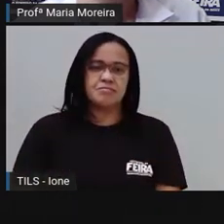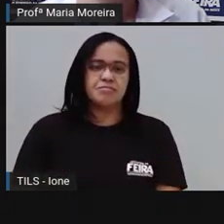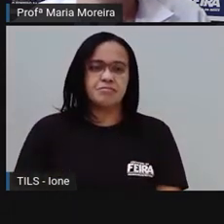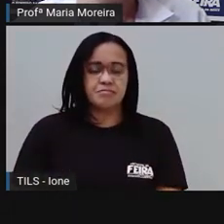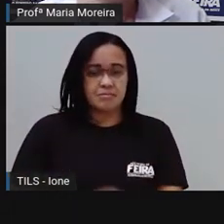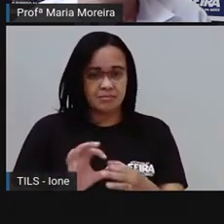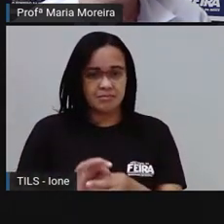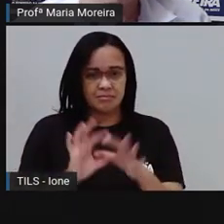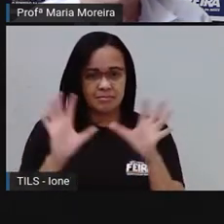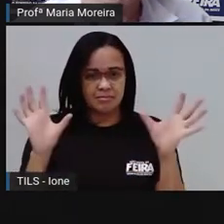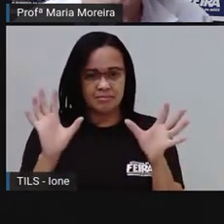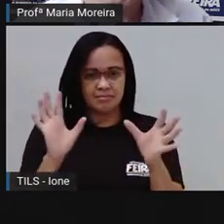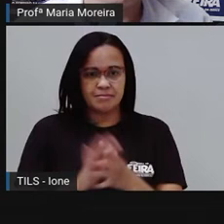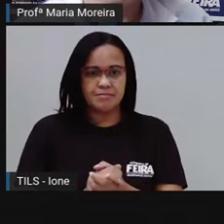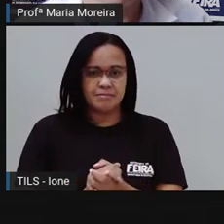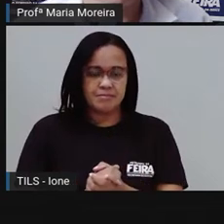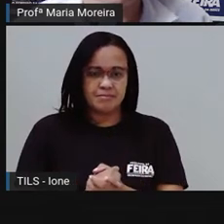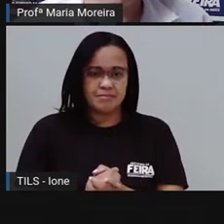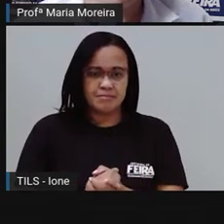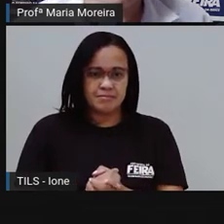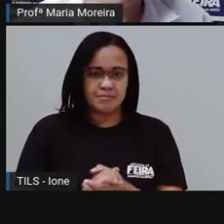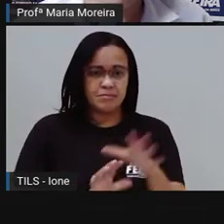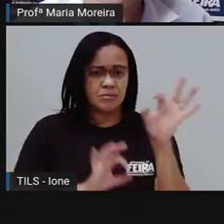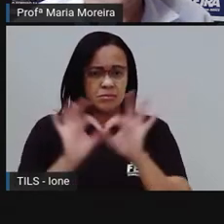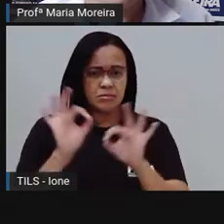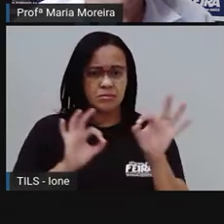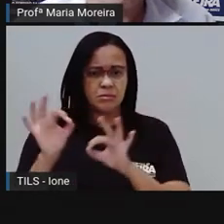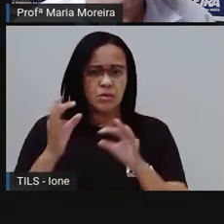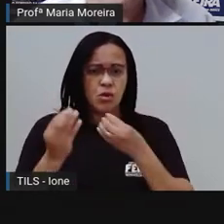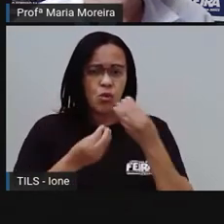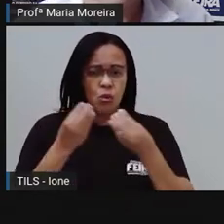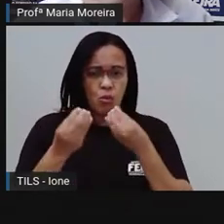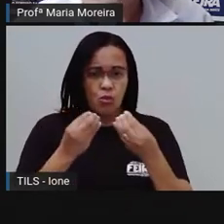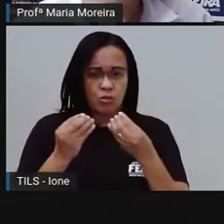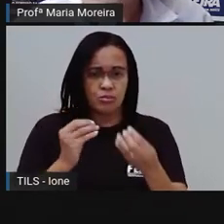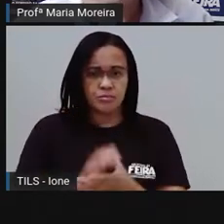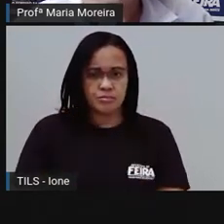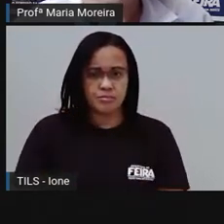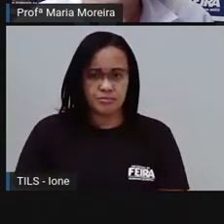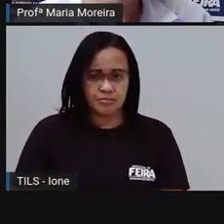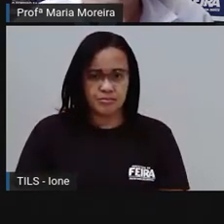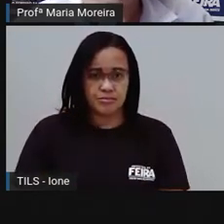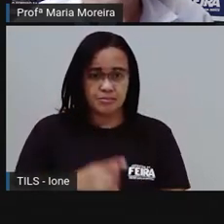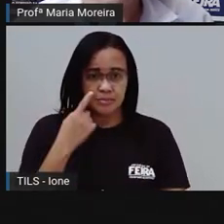Aqui. Vamos lá. Como é que eu vou armar a minha continha? Eu vou pegar aqui, ó,